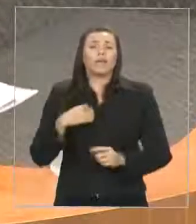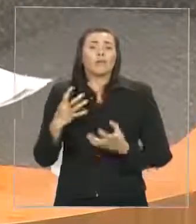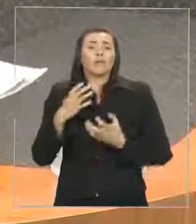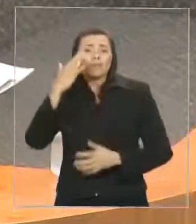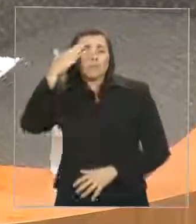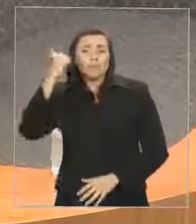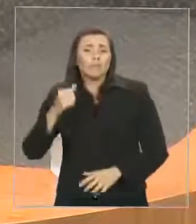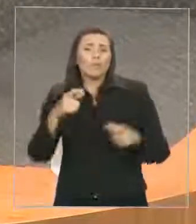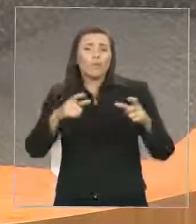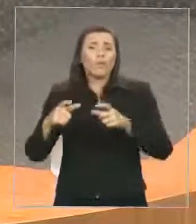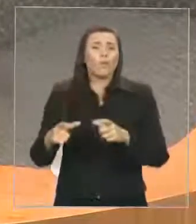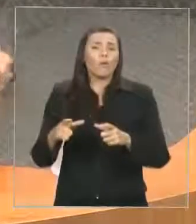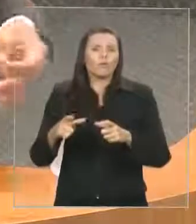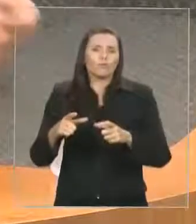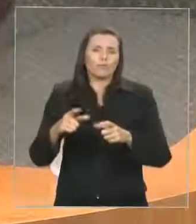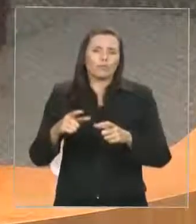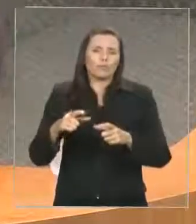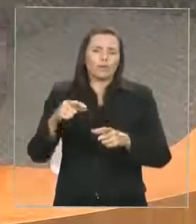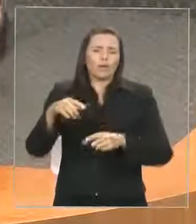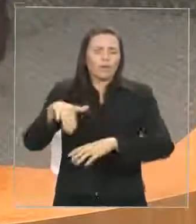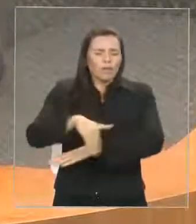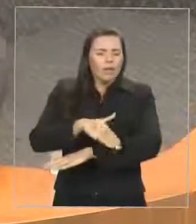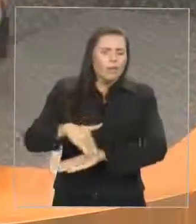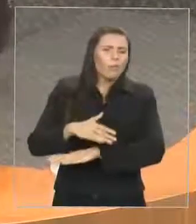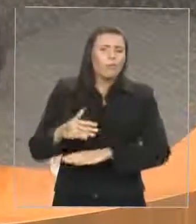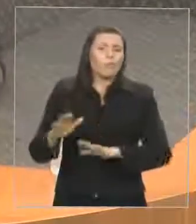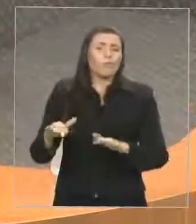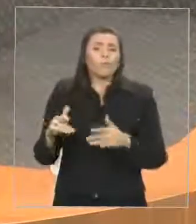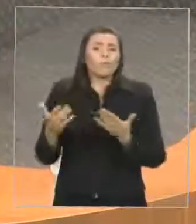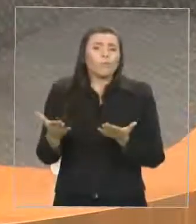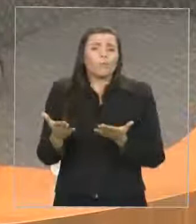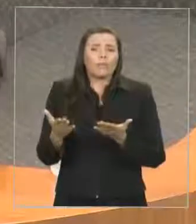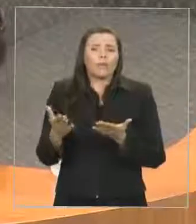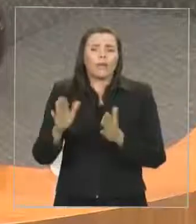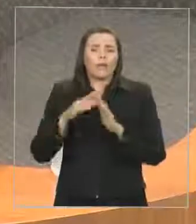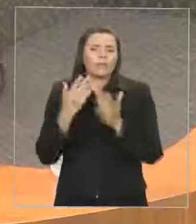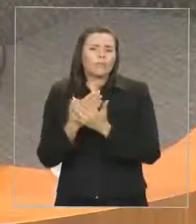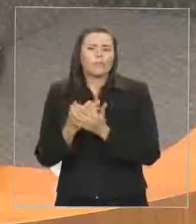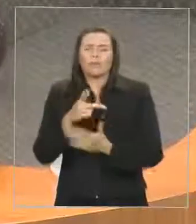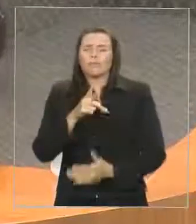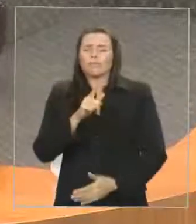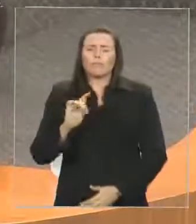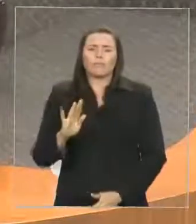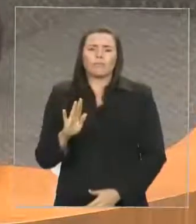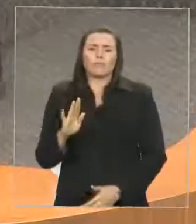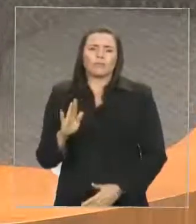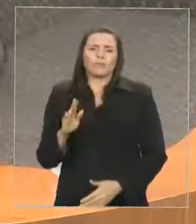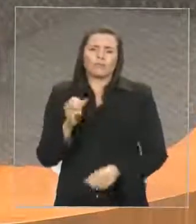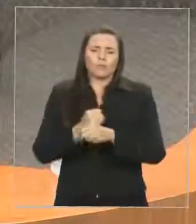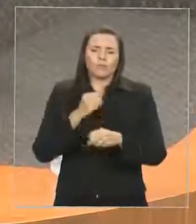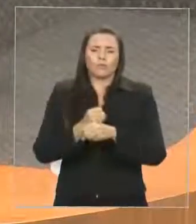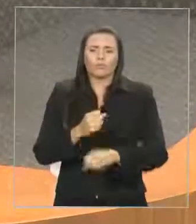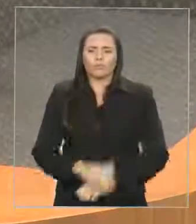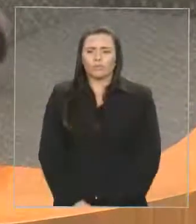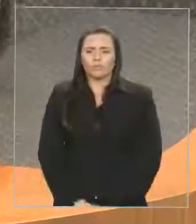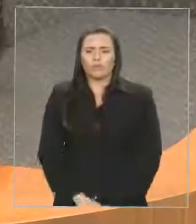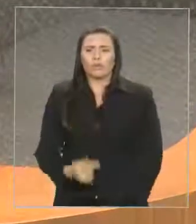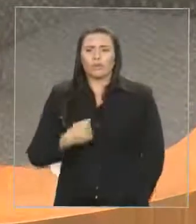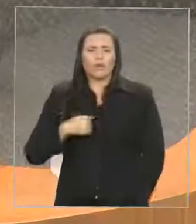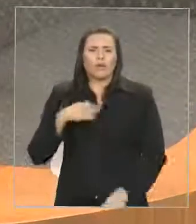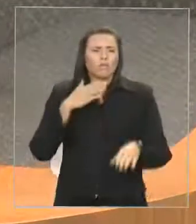ajudar a Preventura de São Luís. São 268 escolas que a maioria está em péssimas condições.